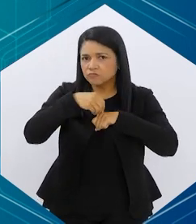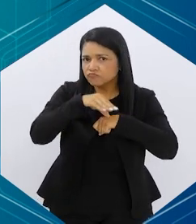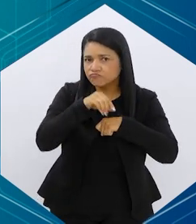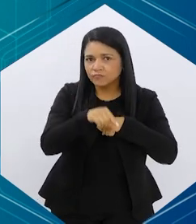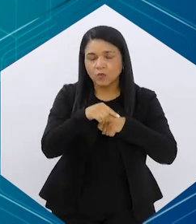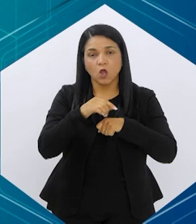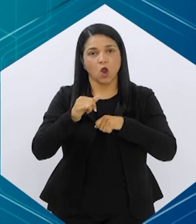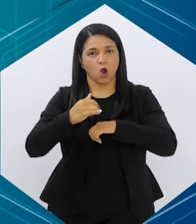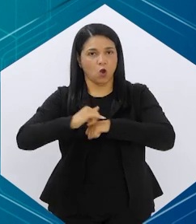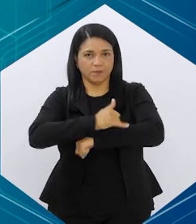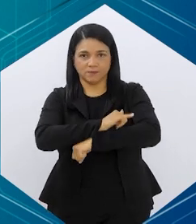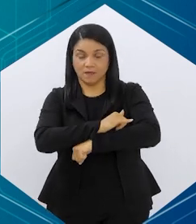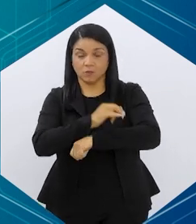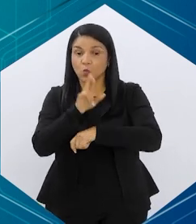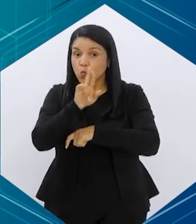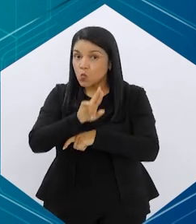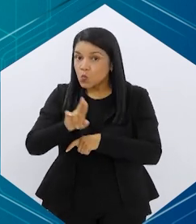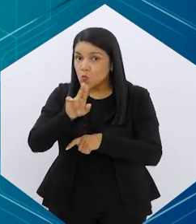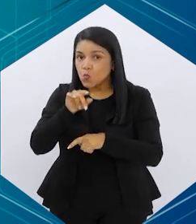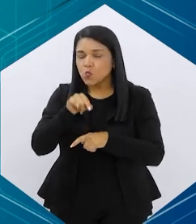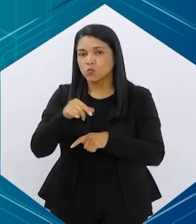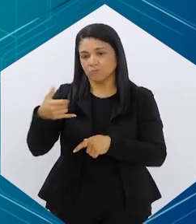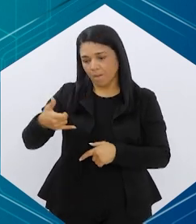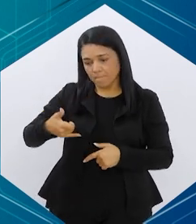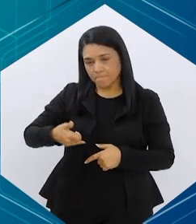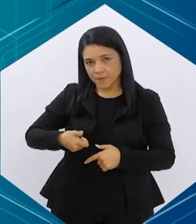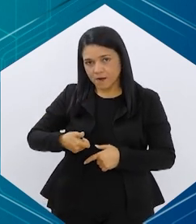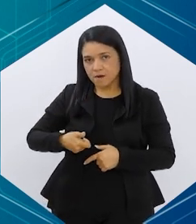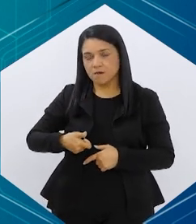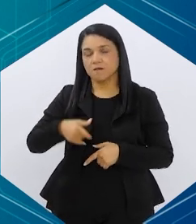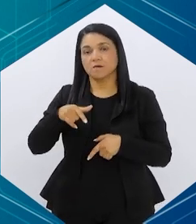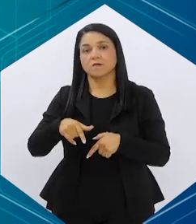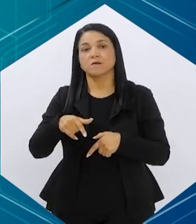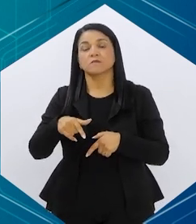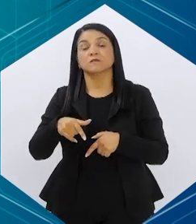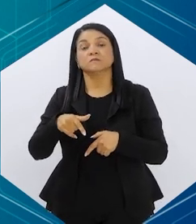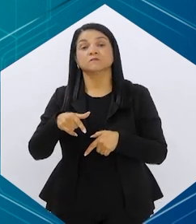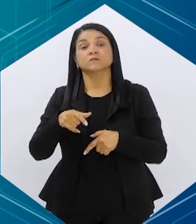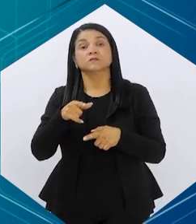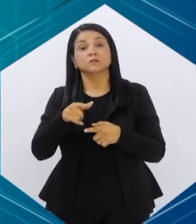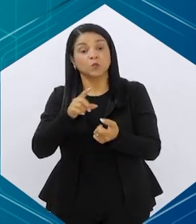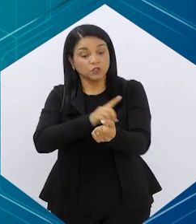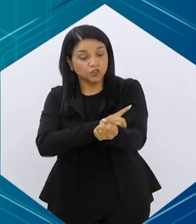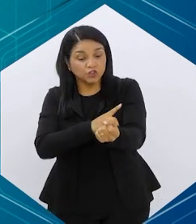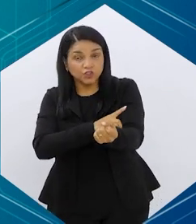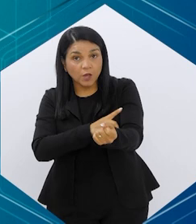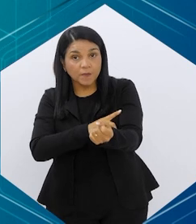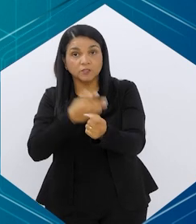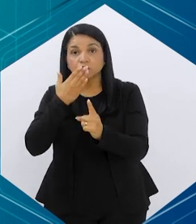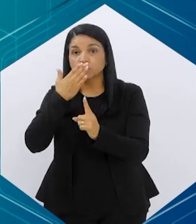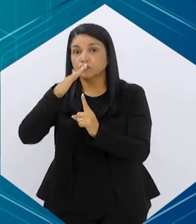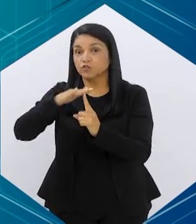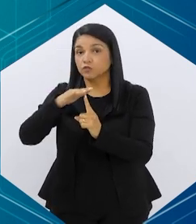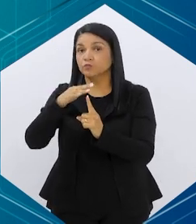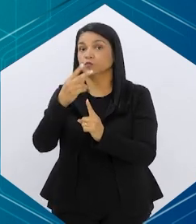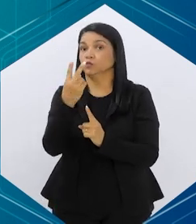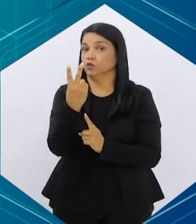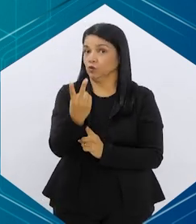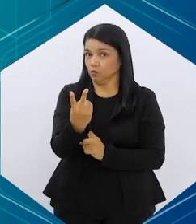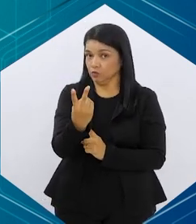né. Então, o uso desse medicamento veio para o mercado por conta da questão do diabetes tipo 1,